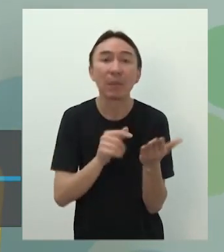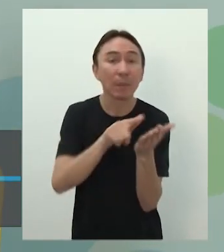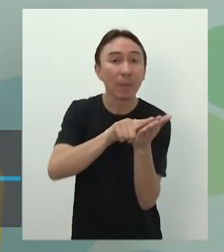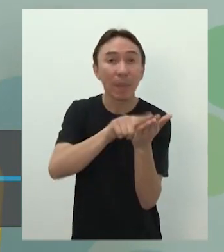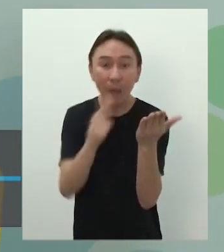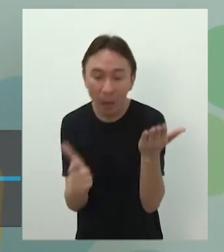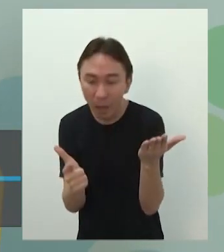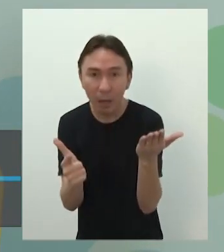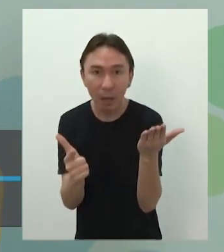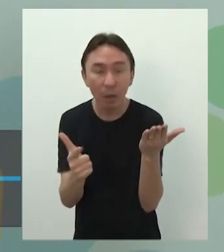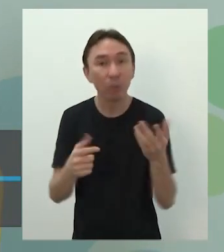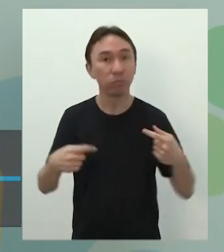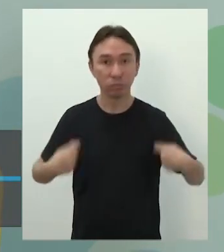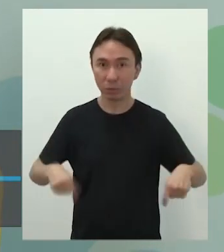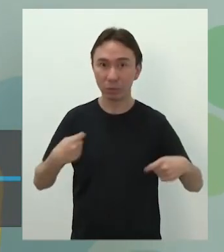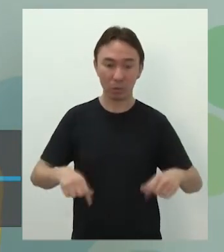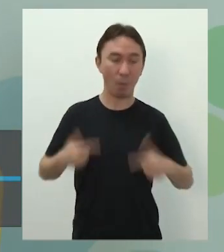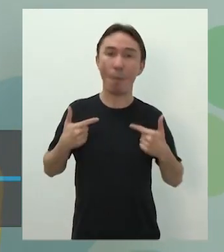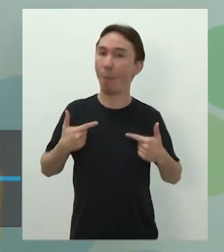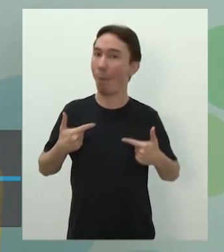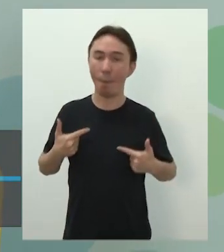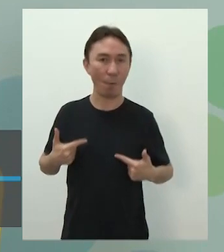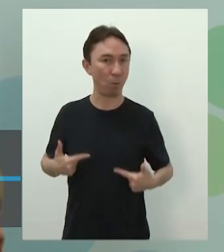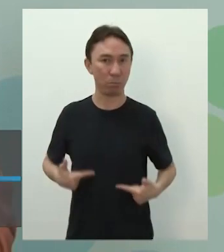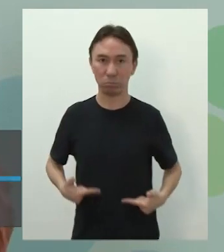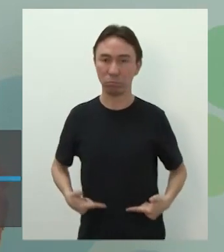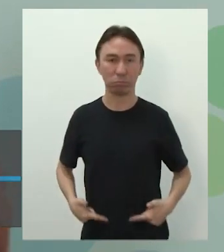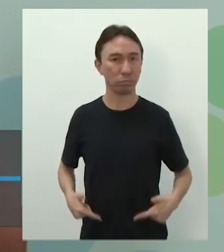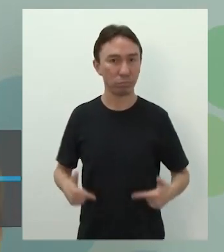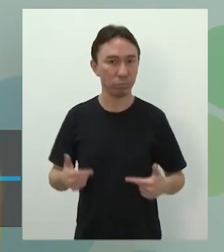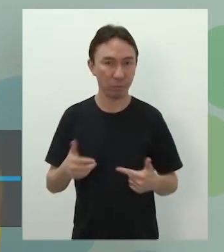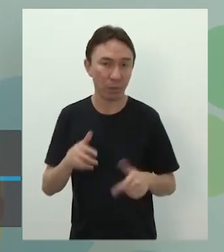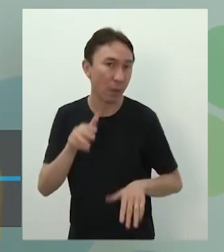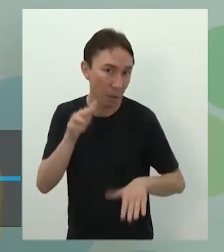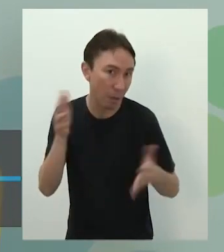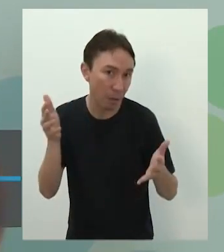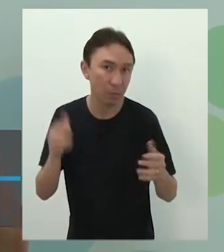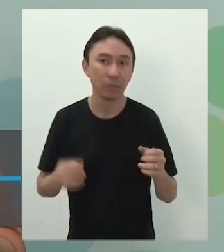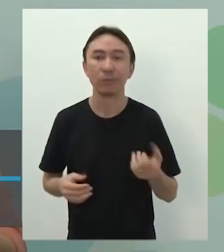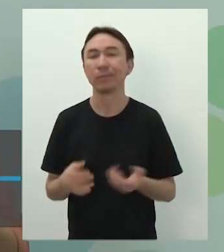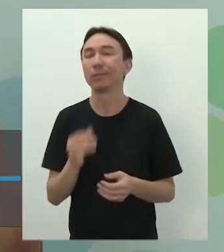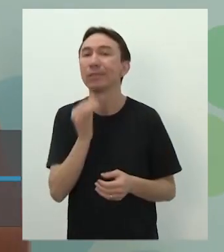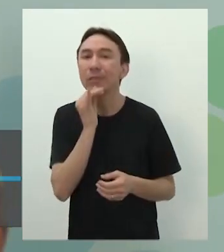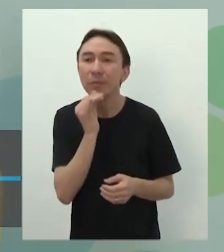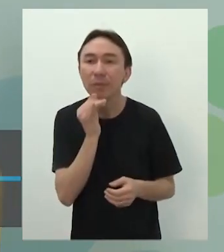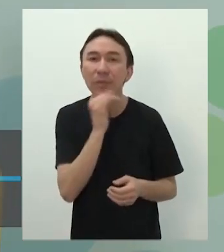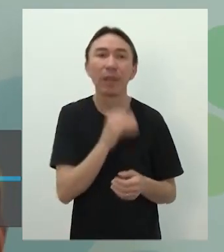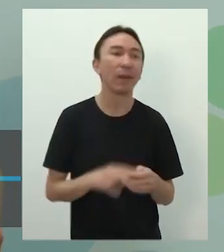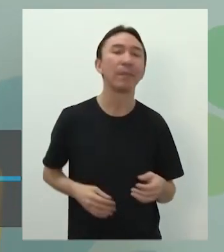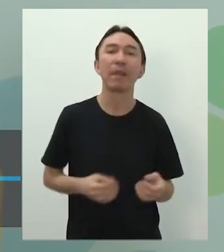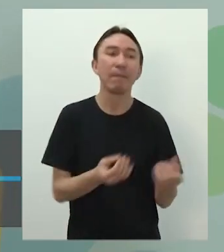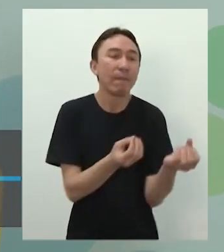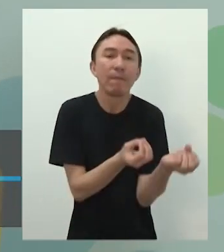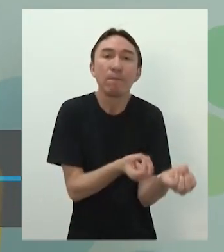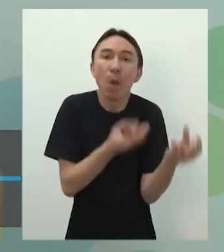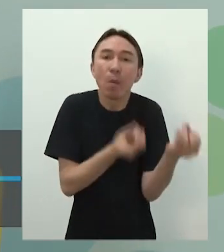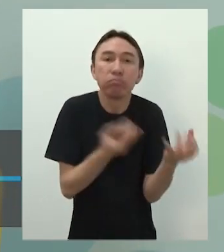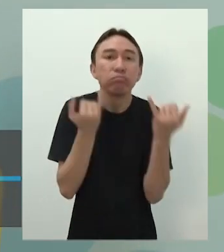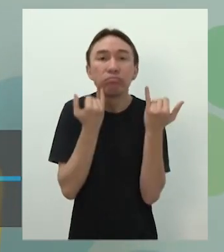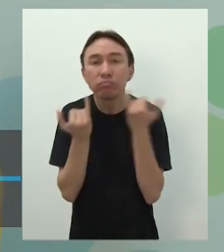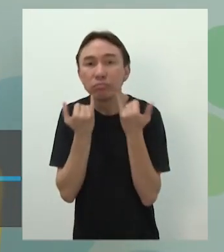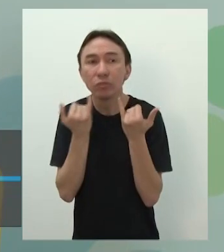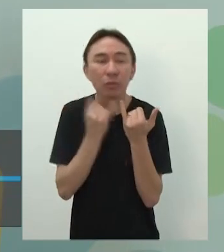imparcial. Então, eu posso fazer a exposição ali das informações, eu posso transmitir ali as minhas